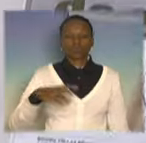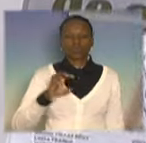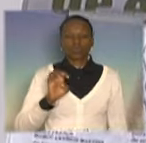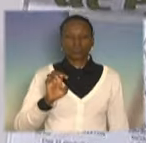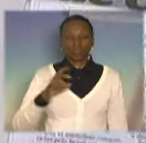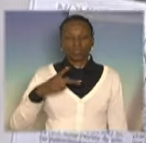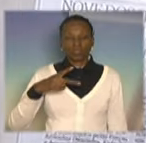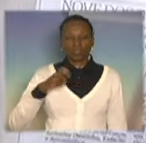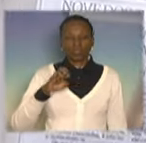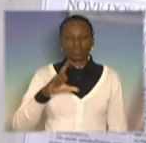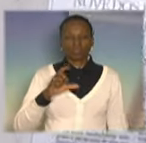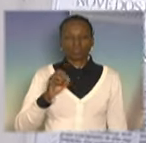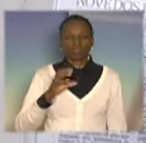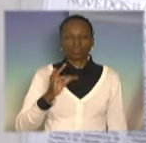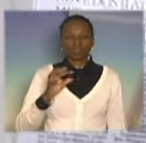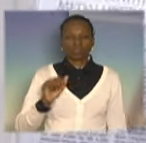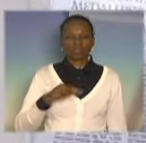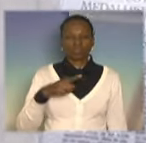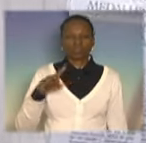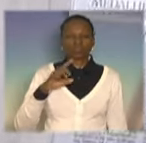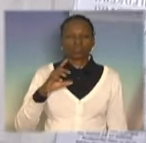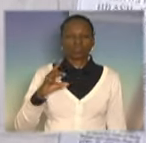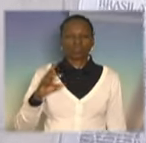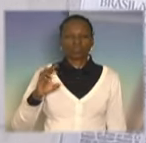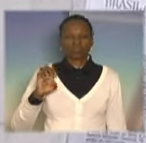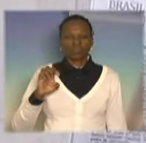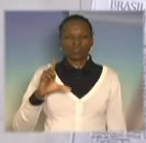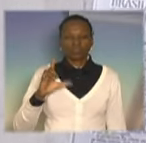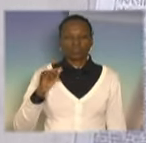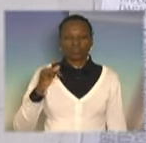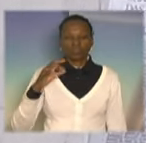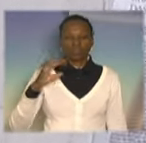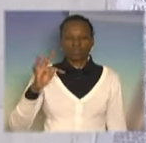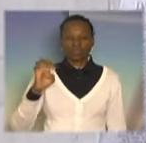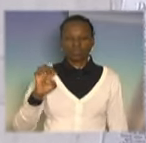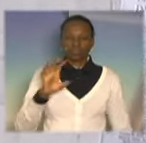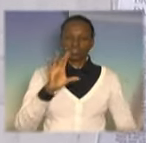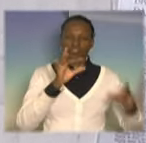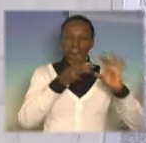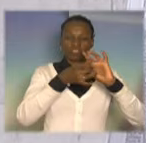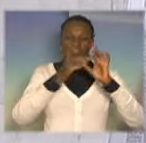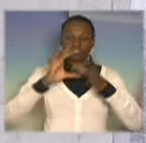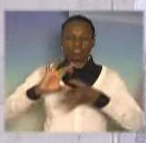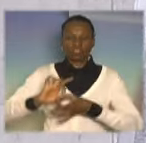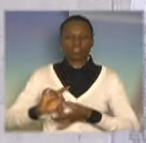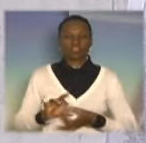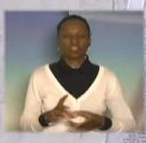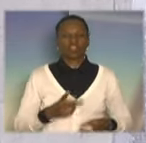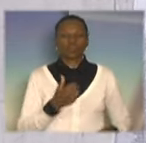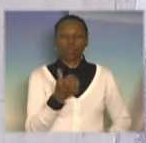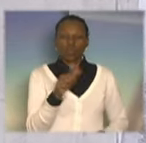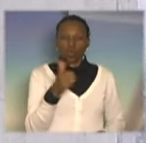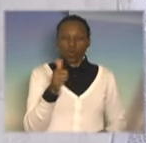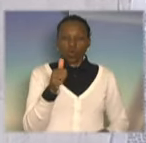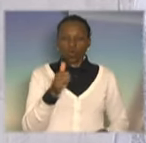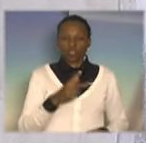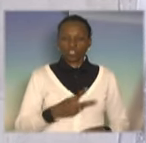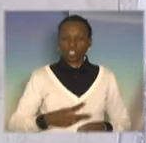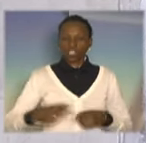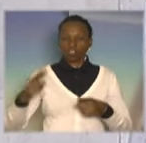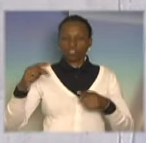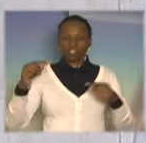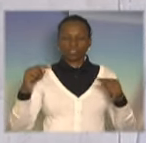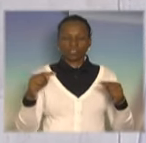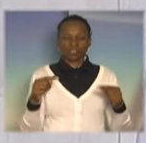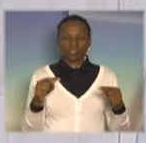toda, por favor. Dos 11 medalhistas que trouxeram 11 medalhas para o Brasil, e 9 são militares das